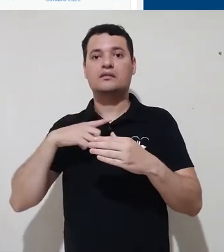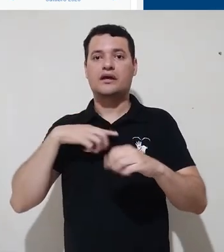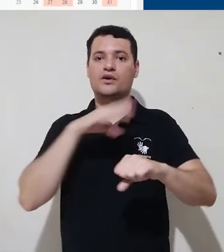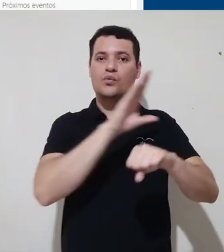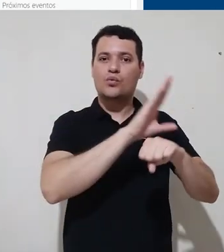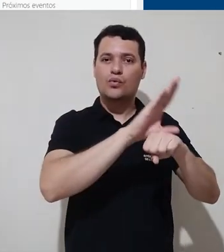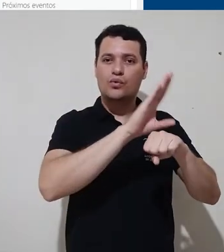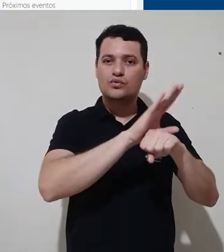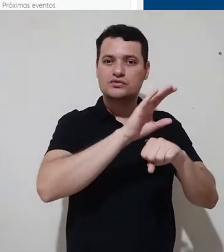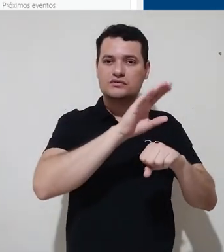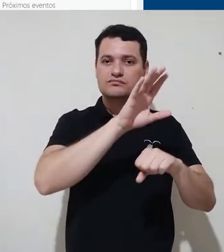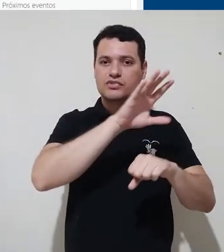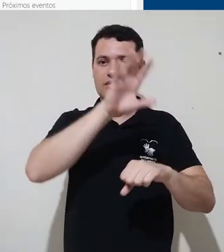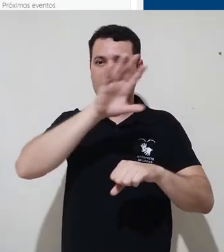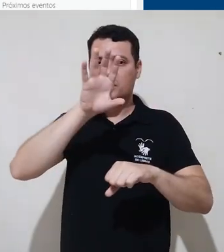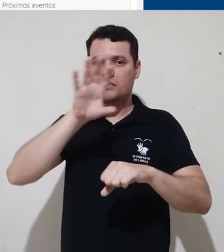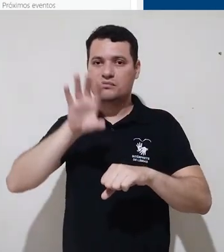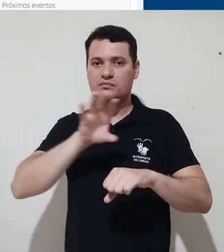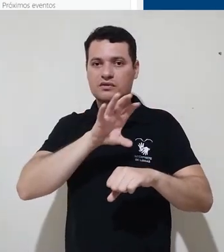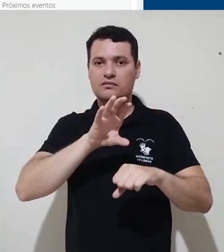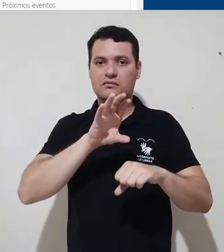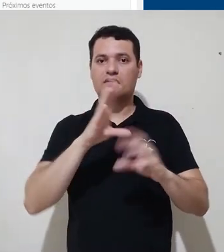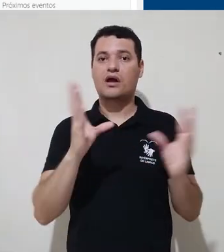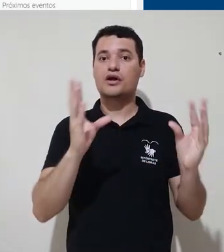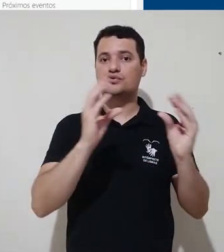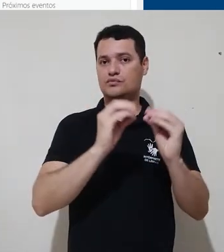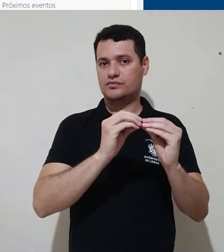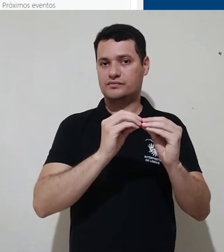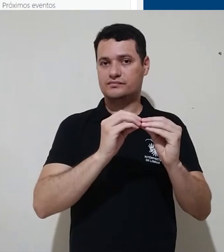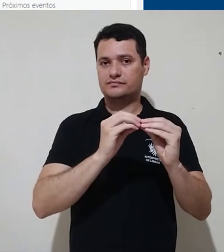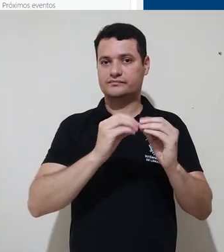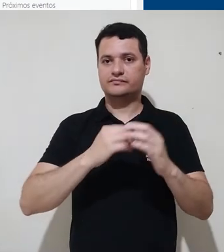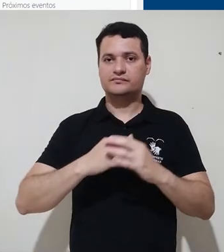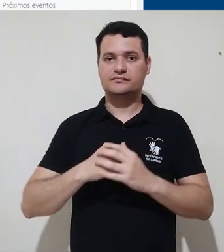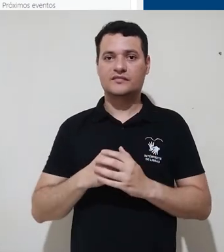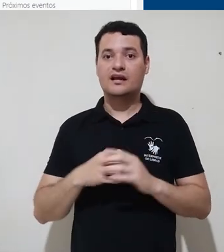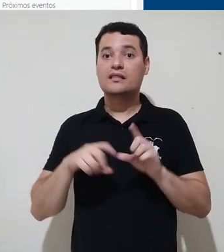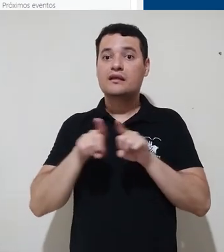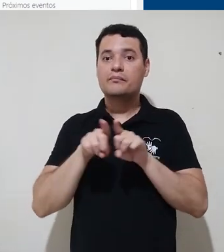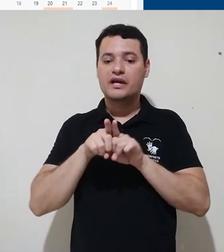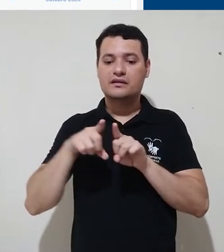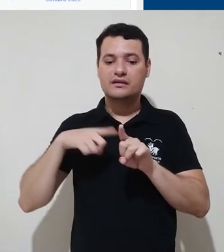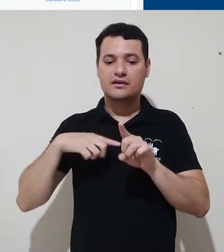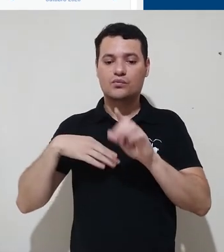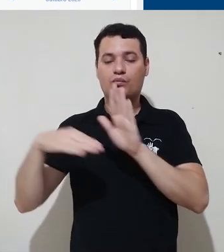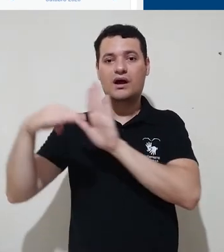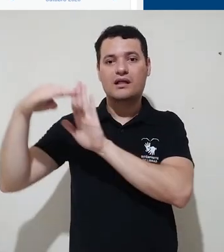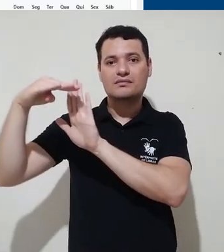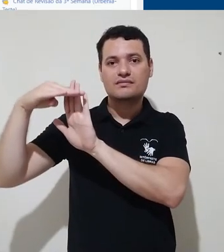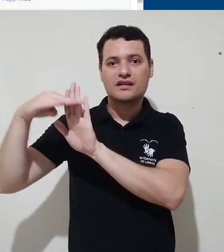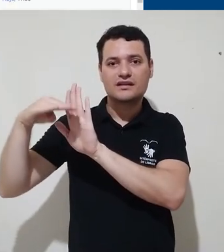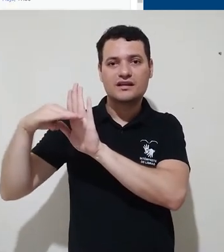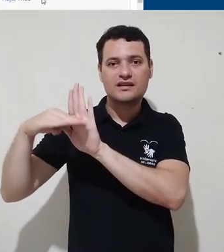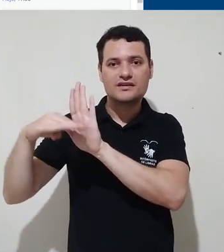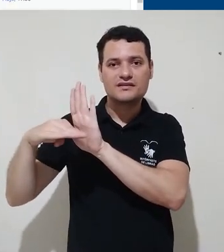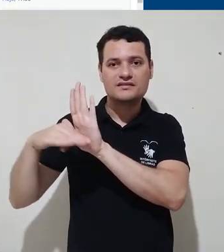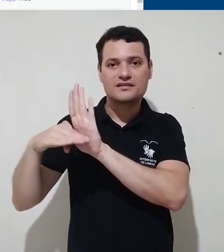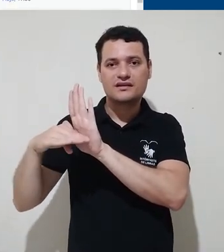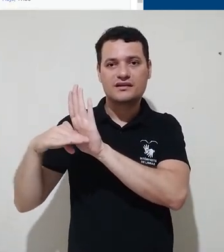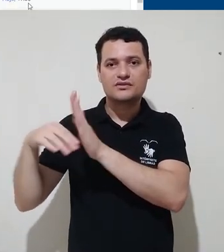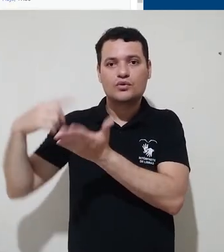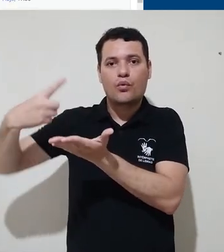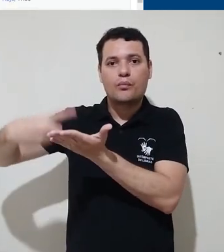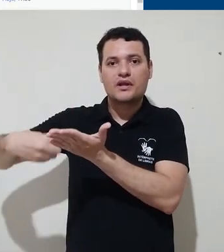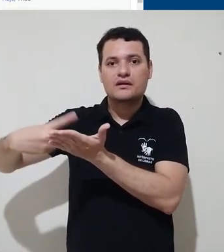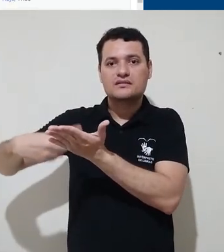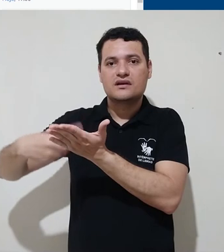como aluno ou independente da função, um resumo dos cursos acessados recentemente e